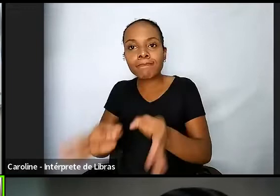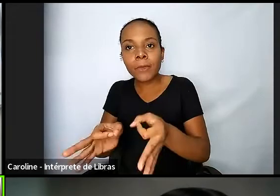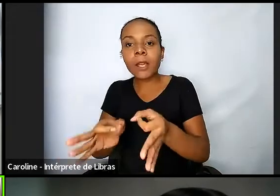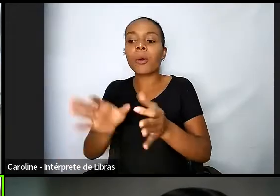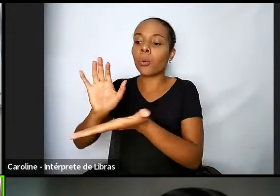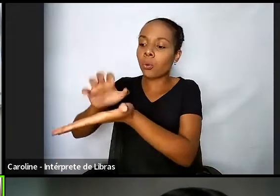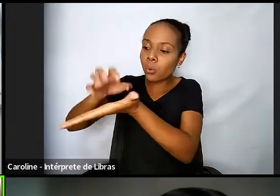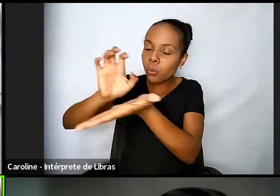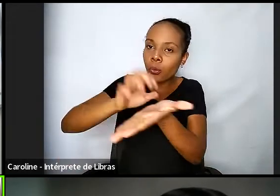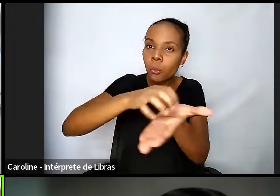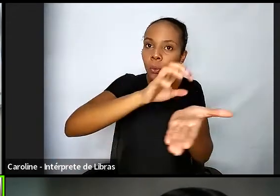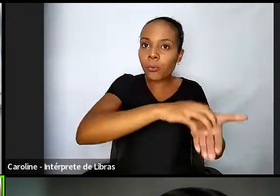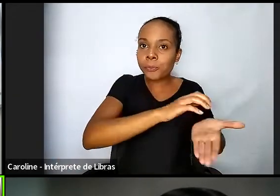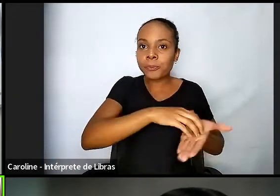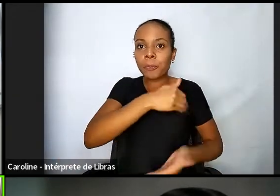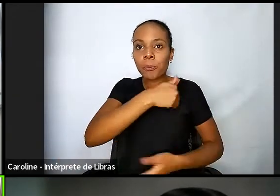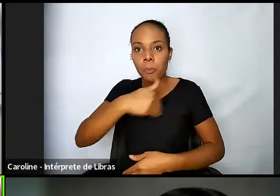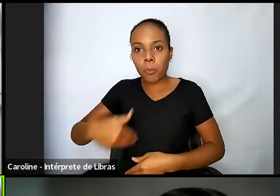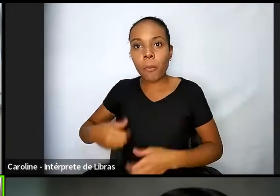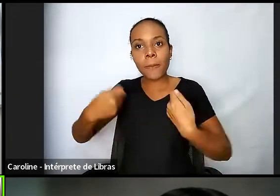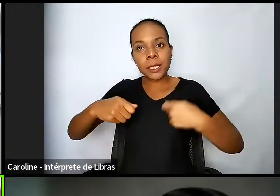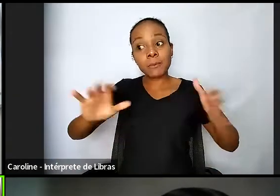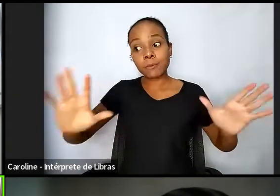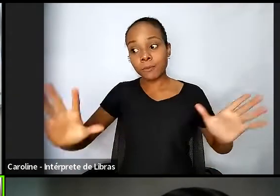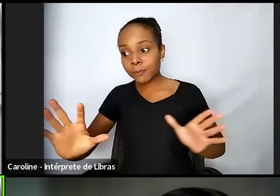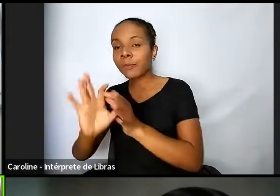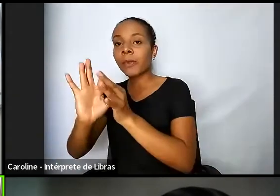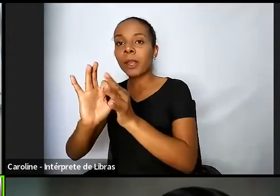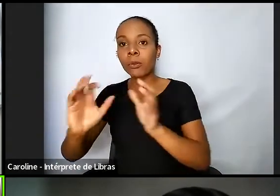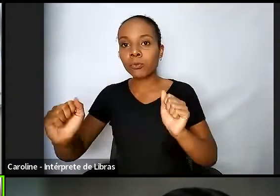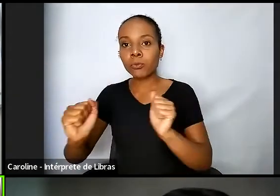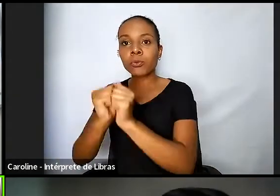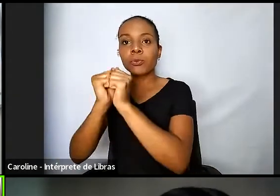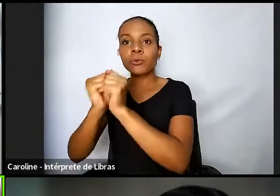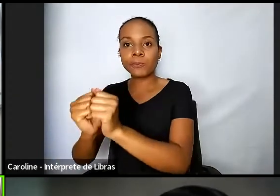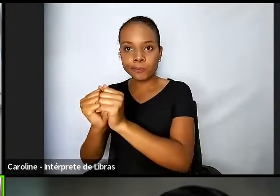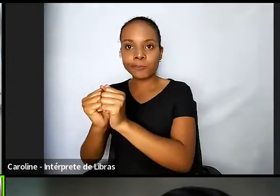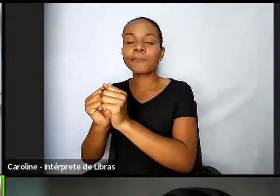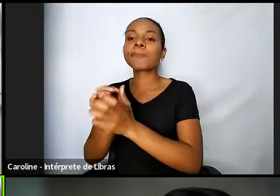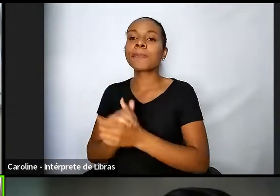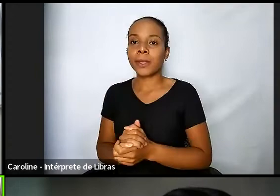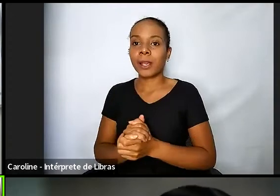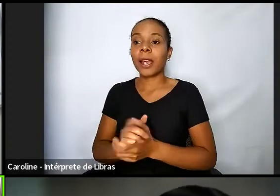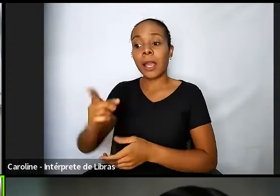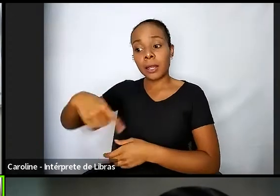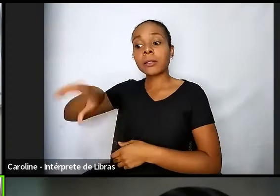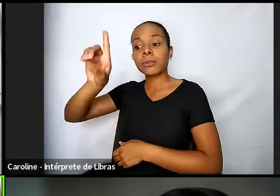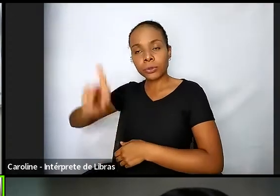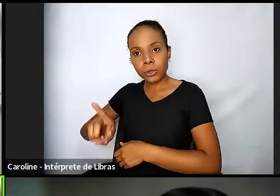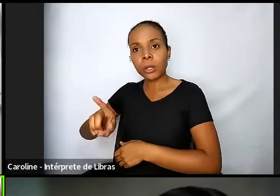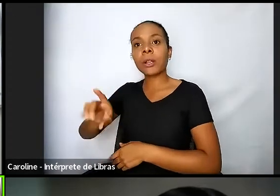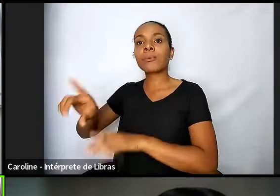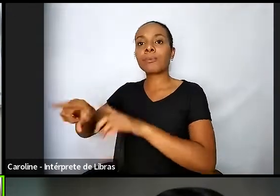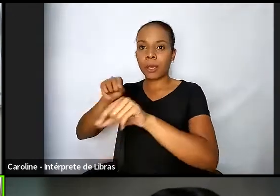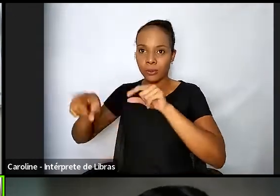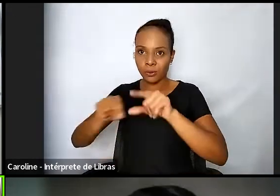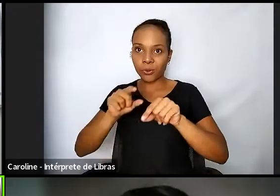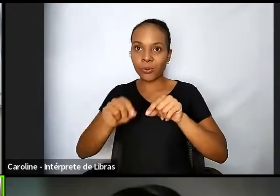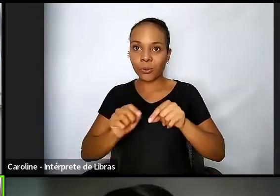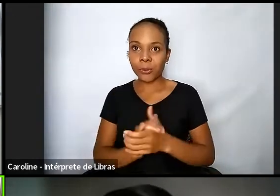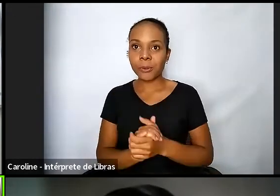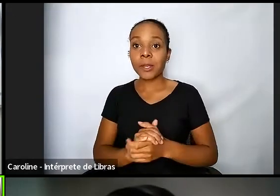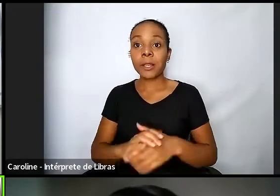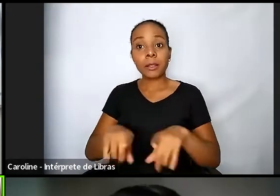elas têm direito de fazer essas escolhas no mutirão em Brasília uma senhora nervosa que as coisas não estavam acontecendo